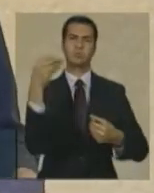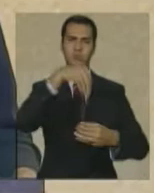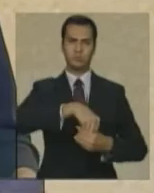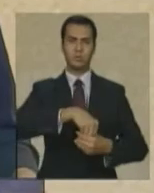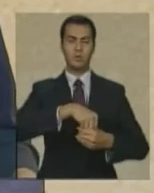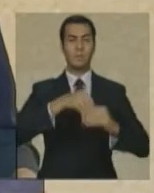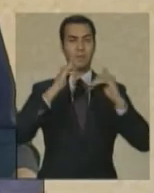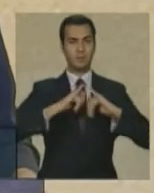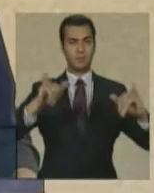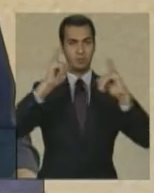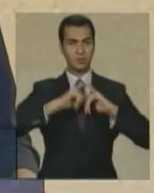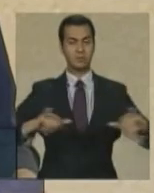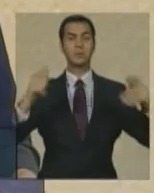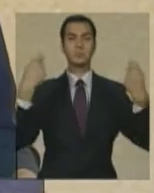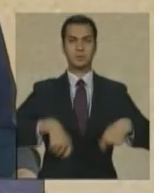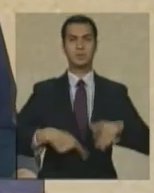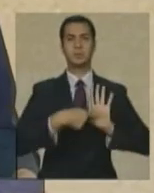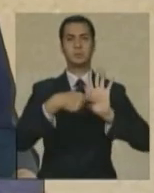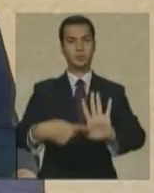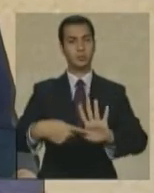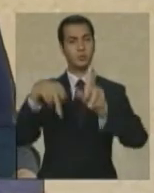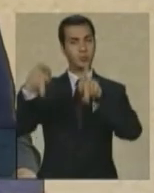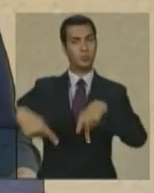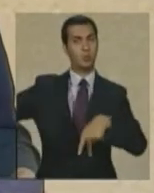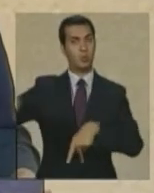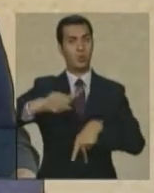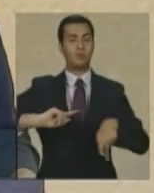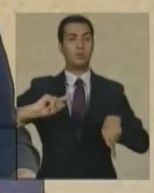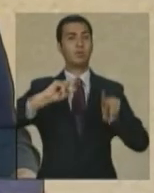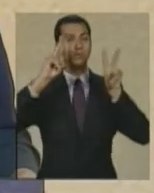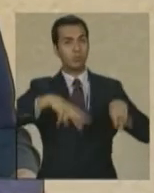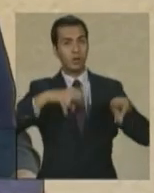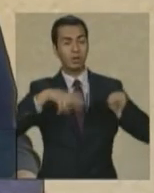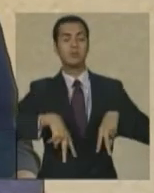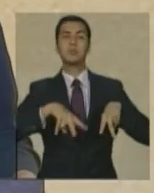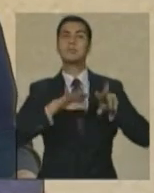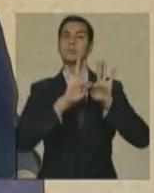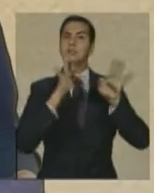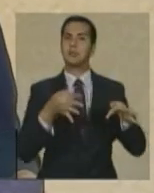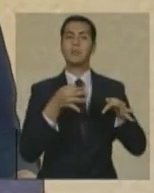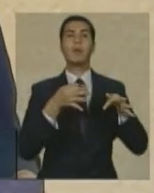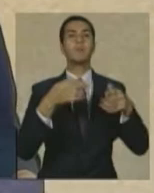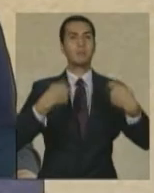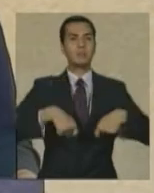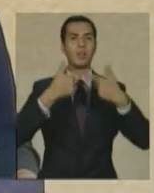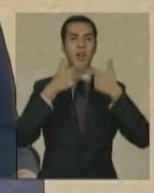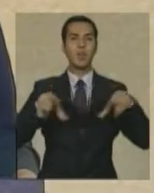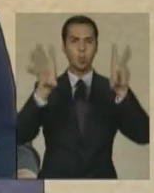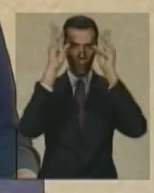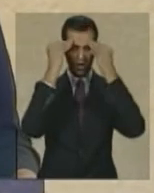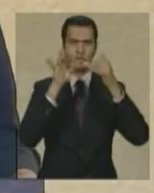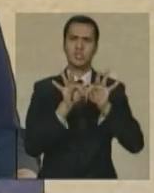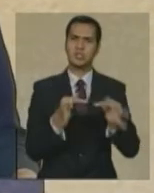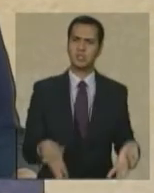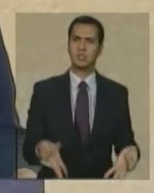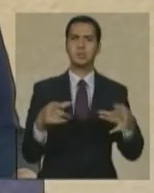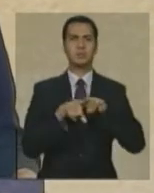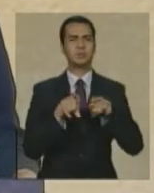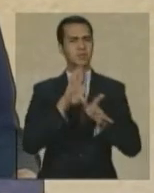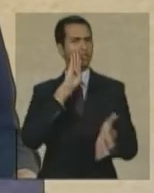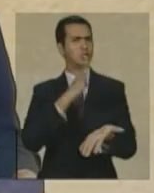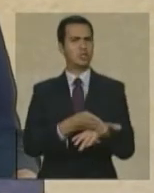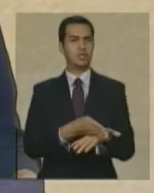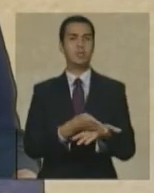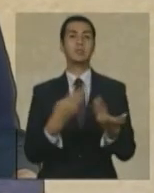que ser oferecidas ao público de forma clara em linguagem simples e direta com apoio de ferramentas